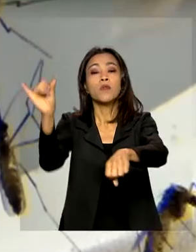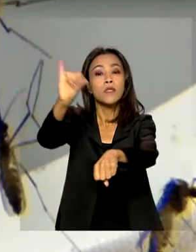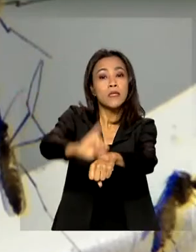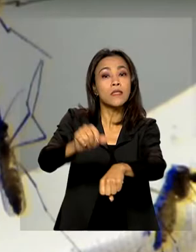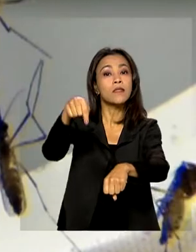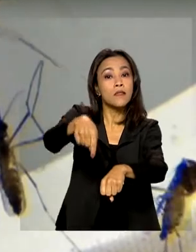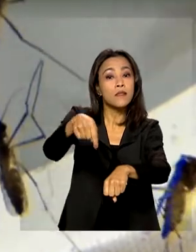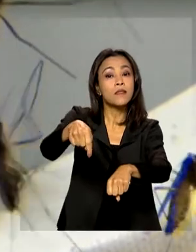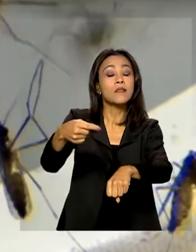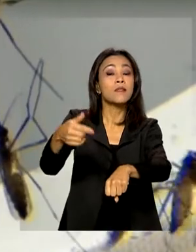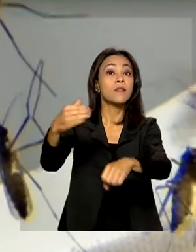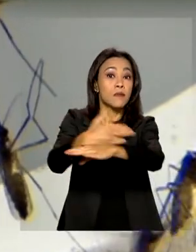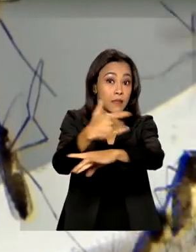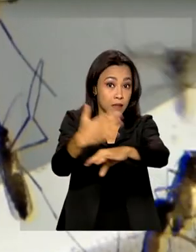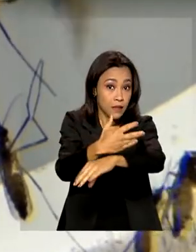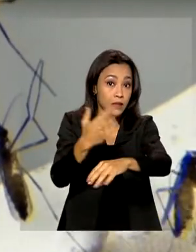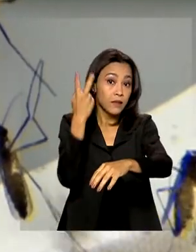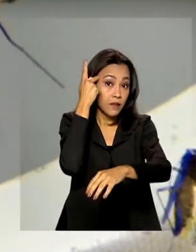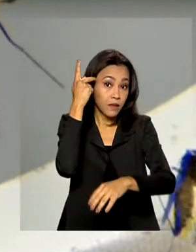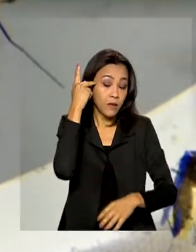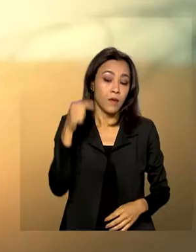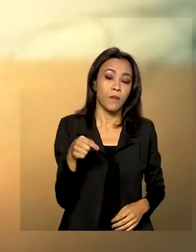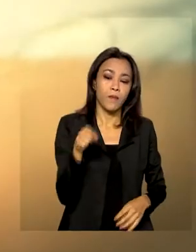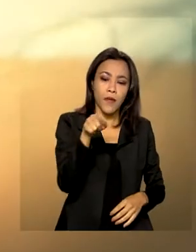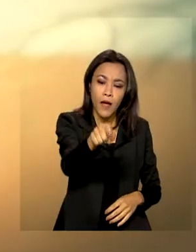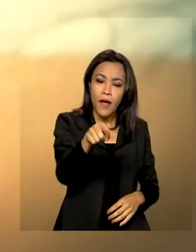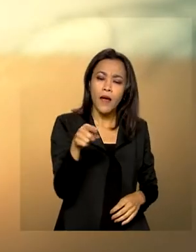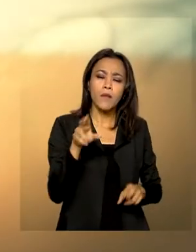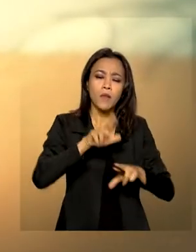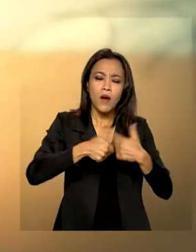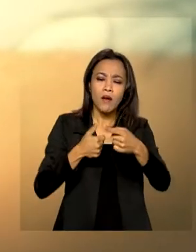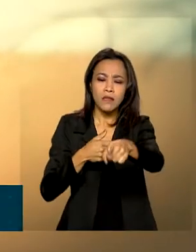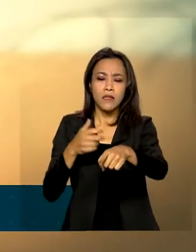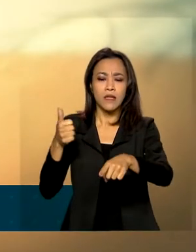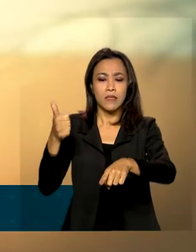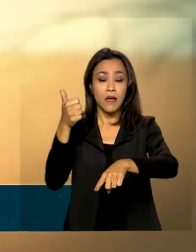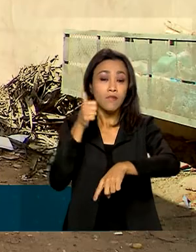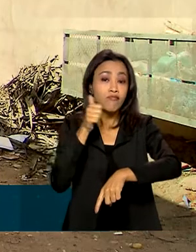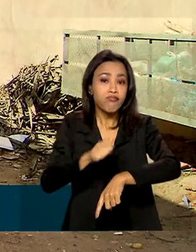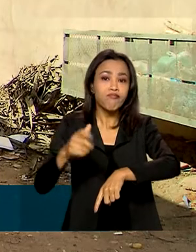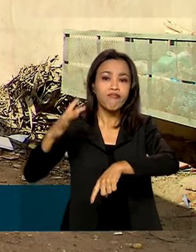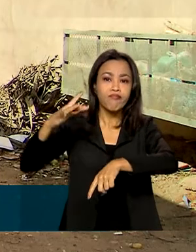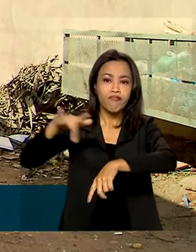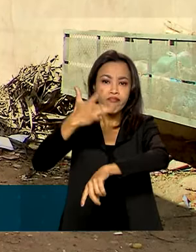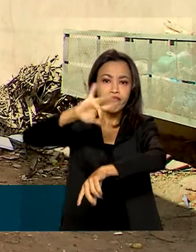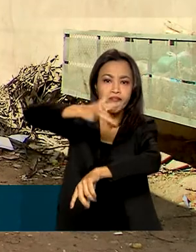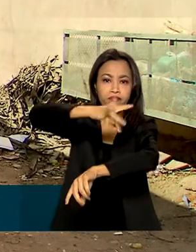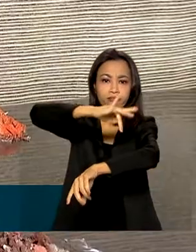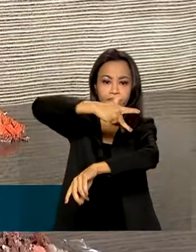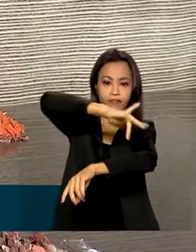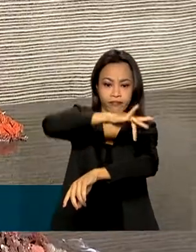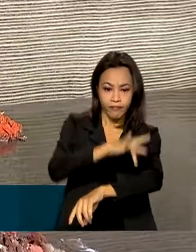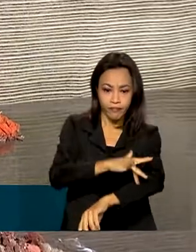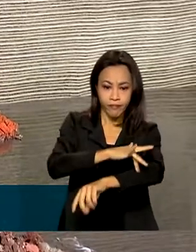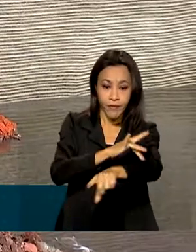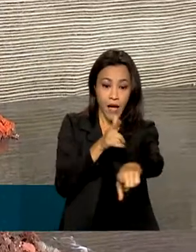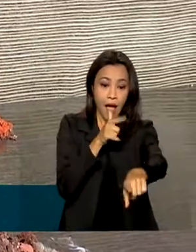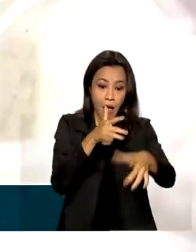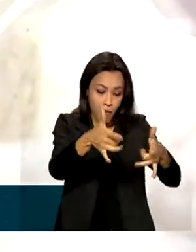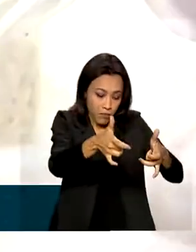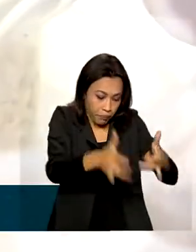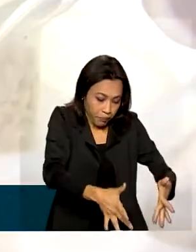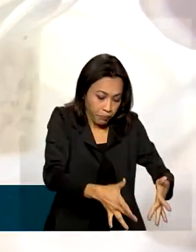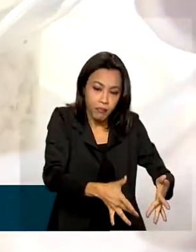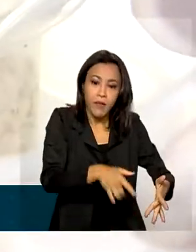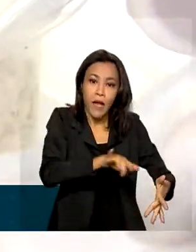Paulo. A dengue é transmitida pela picada da fêmea do mosquito Aedes aegypti. O inseto se reproduz na água parada.